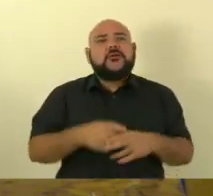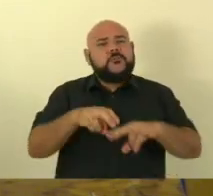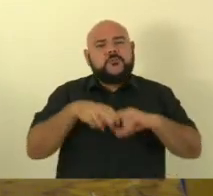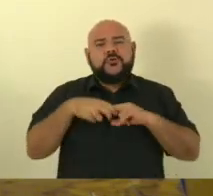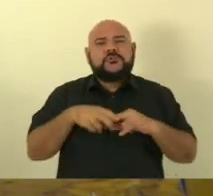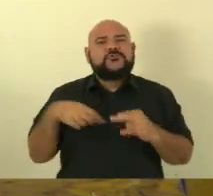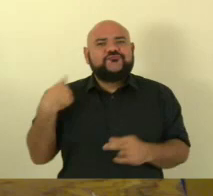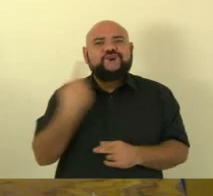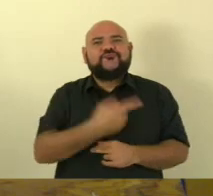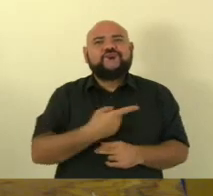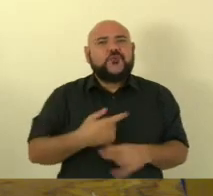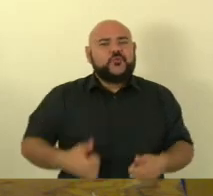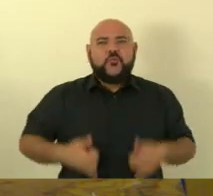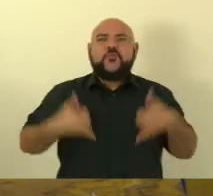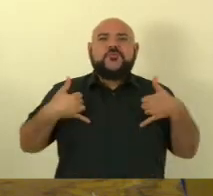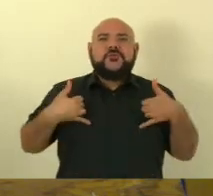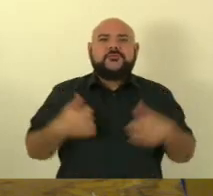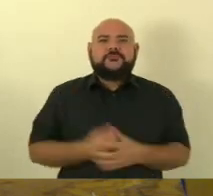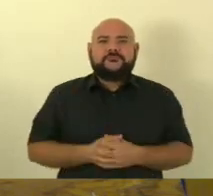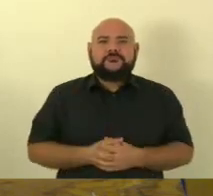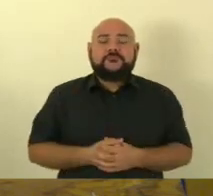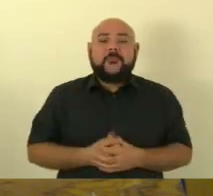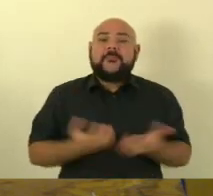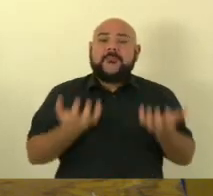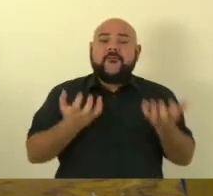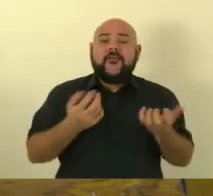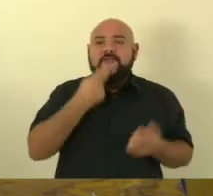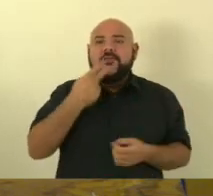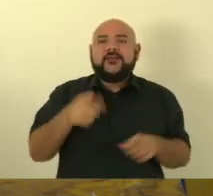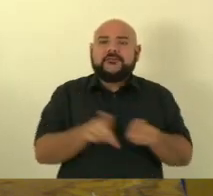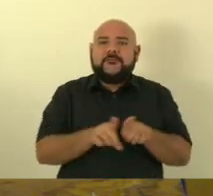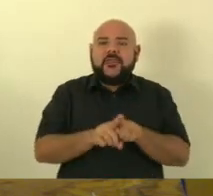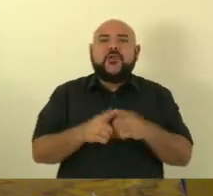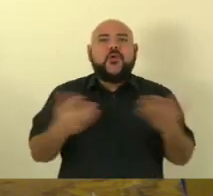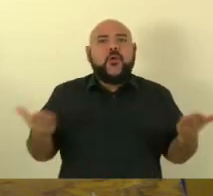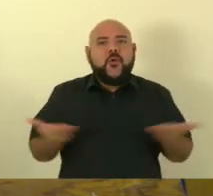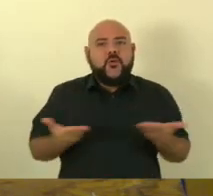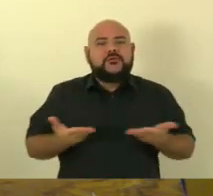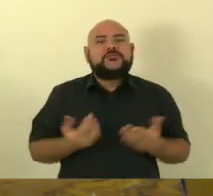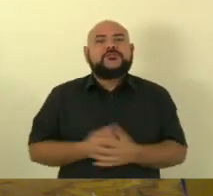eu quero falar também hoje coronel Hélito